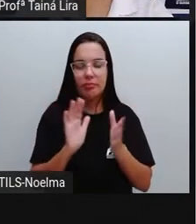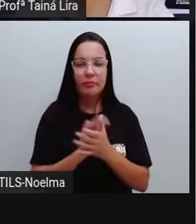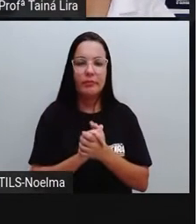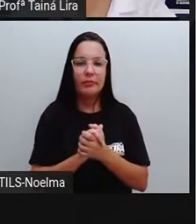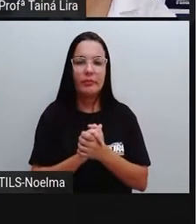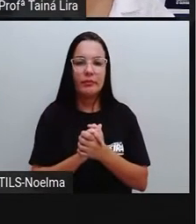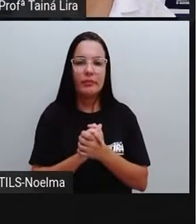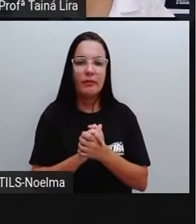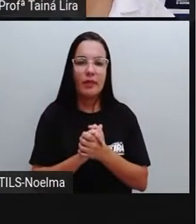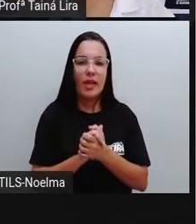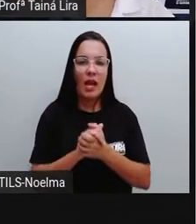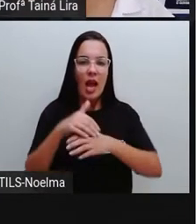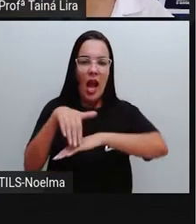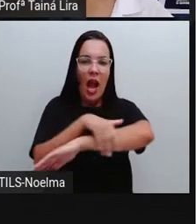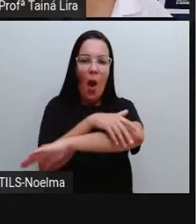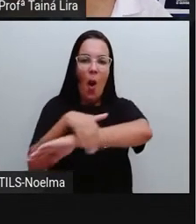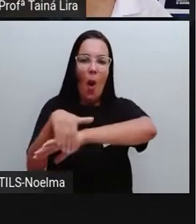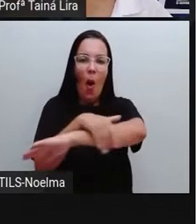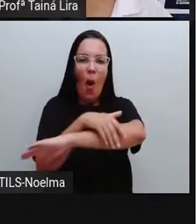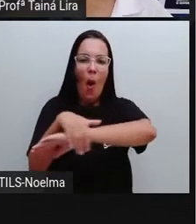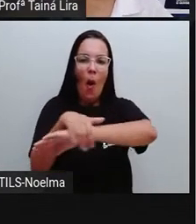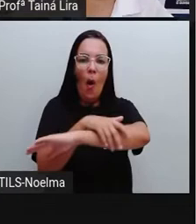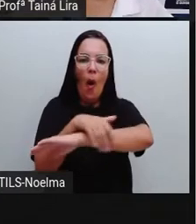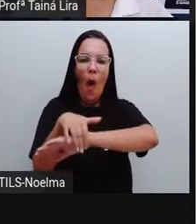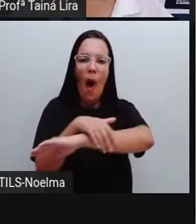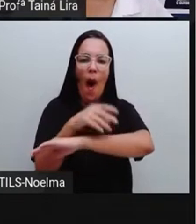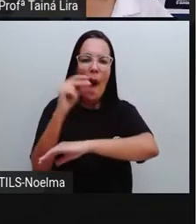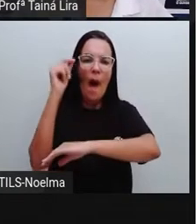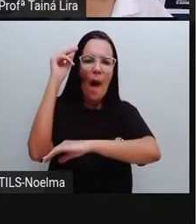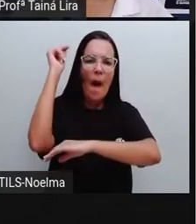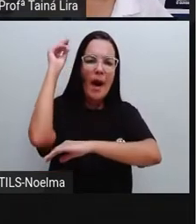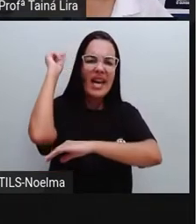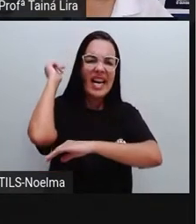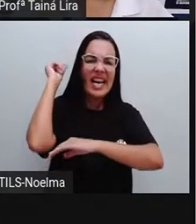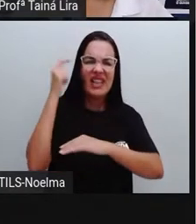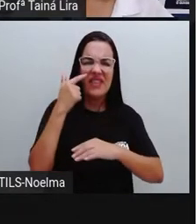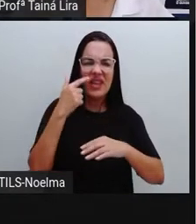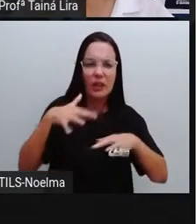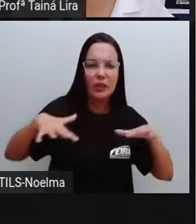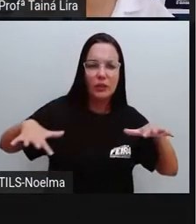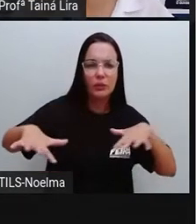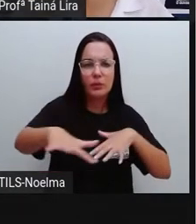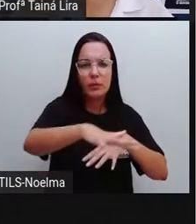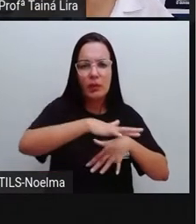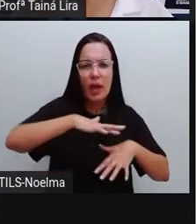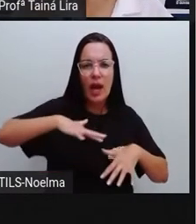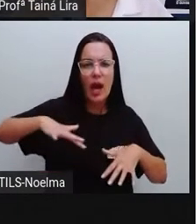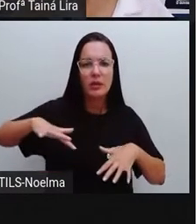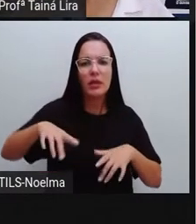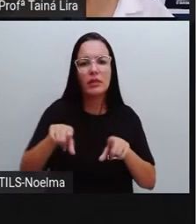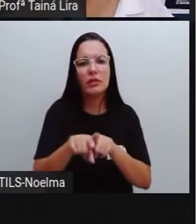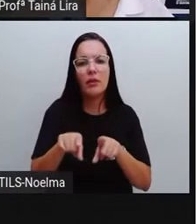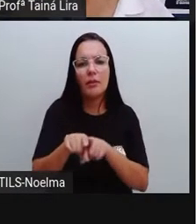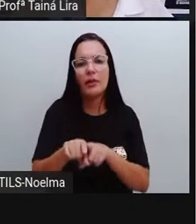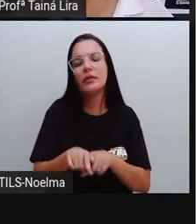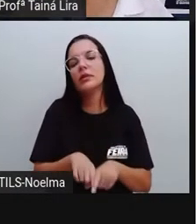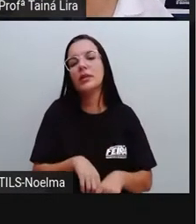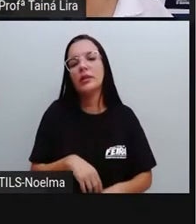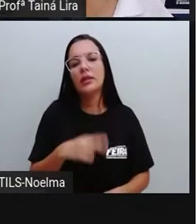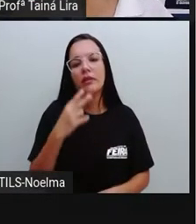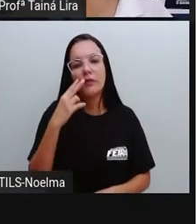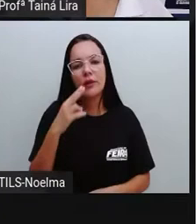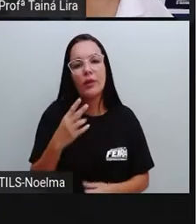Barbosa. Se vocês observarem aqui, a gente tem a Praça Bernardino Bahia, que a gente também já viu em aulas